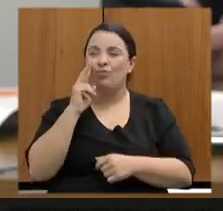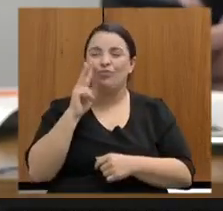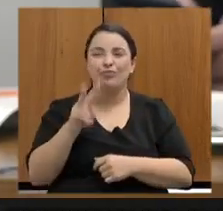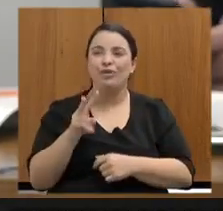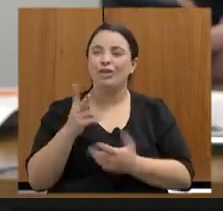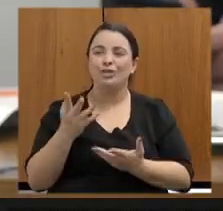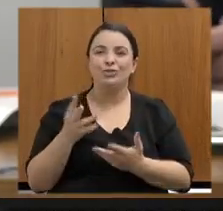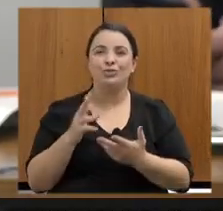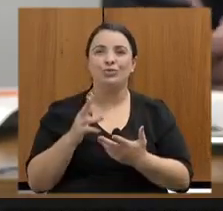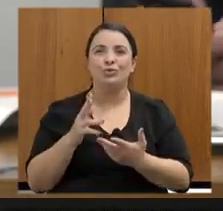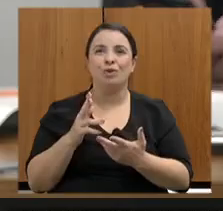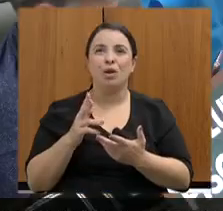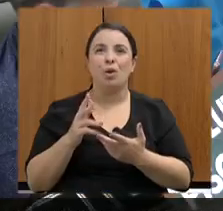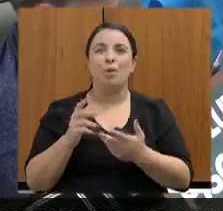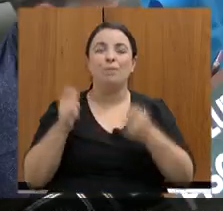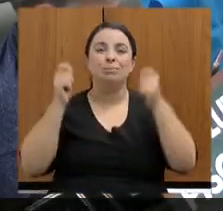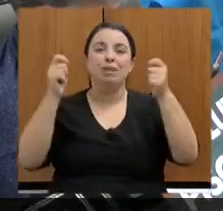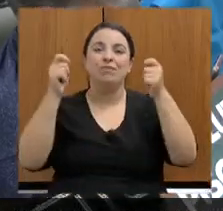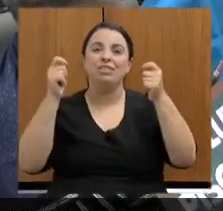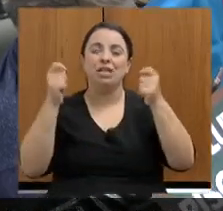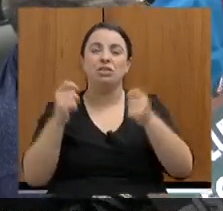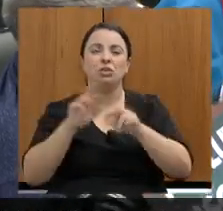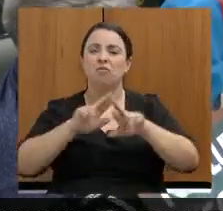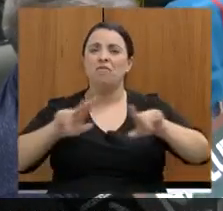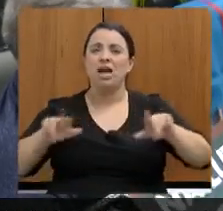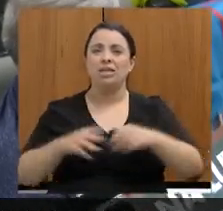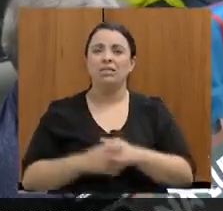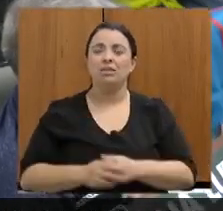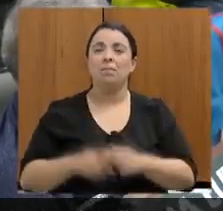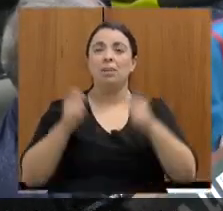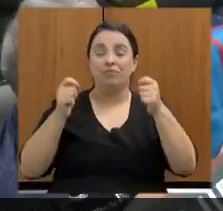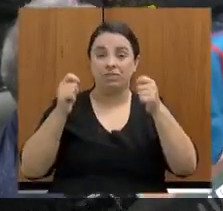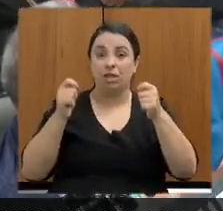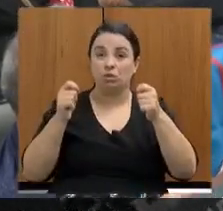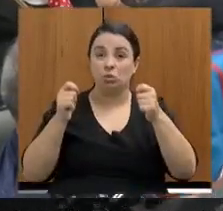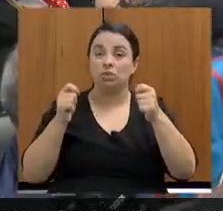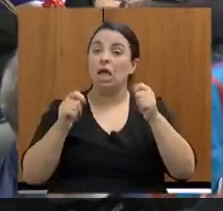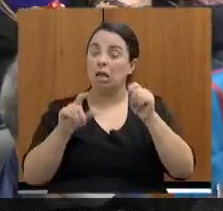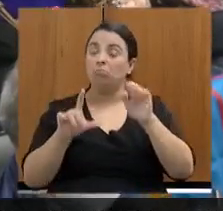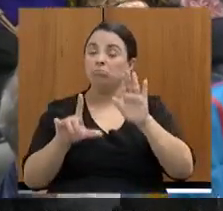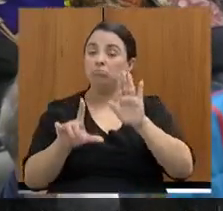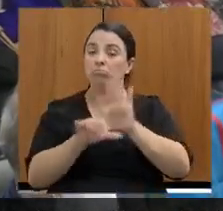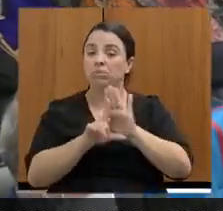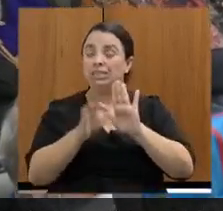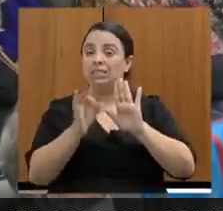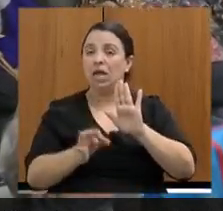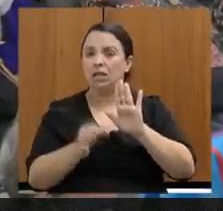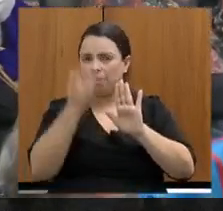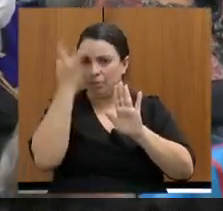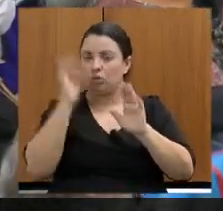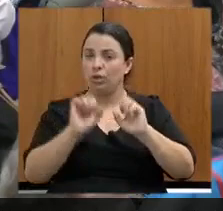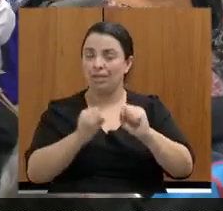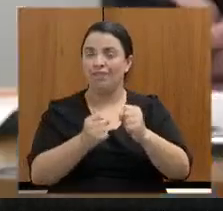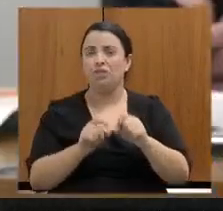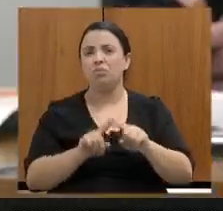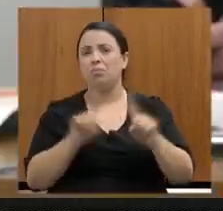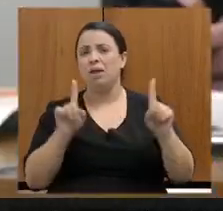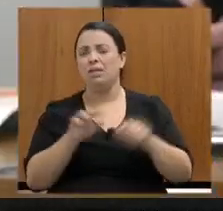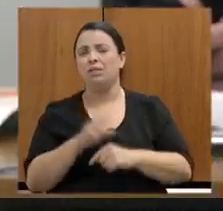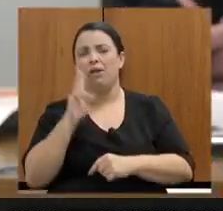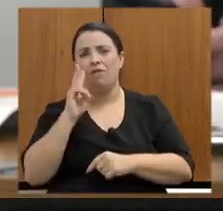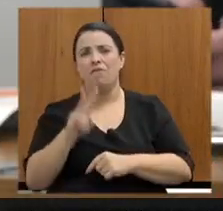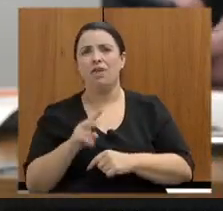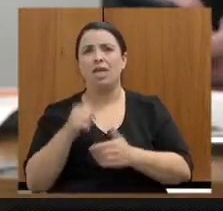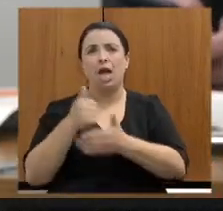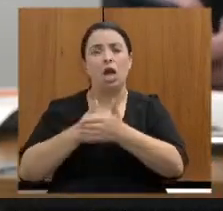manifestações, manifestações legítimas de quem as defende, mas a gente vê na luta pelo